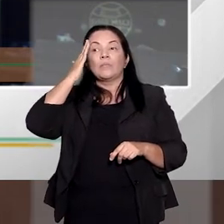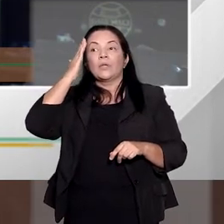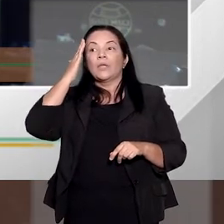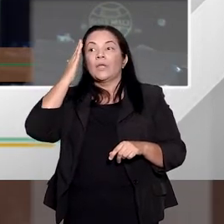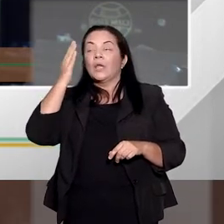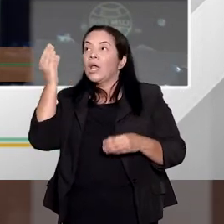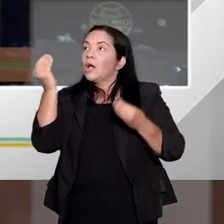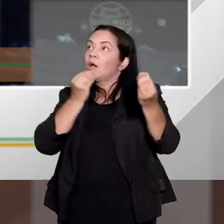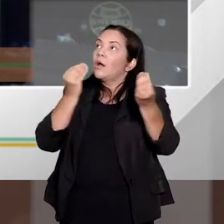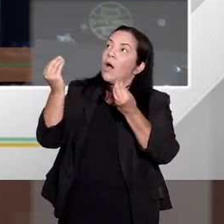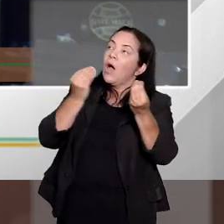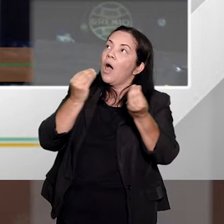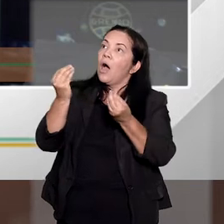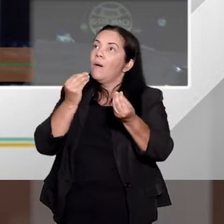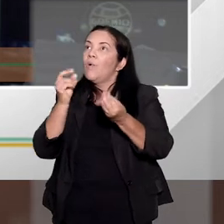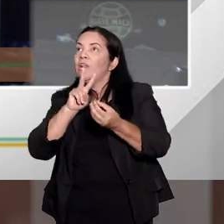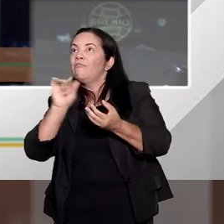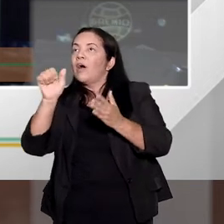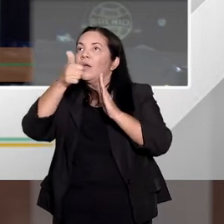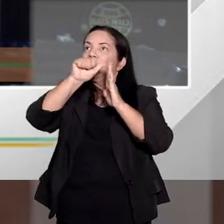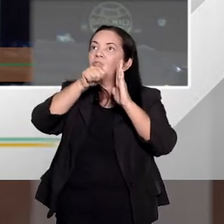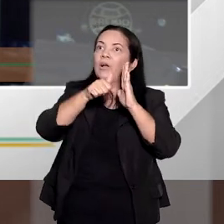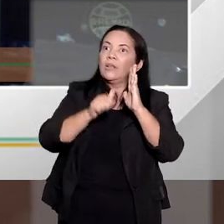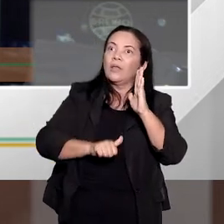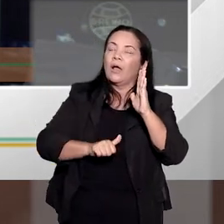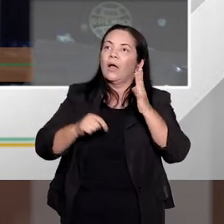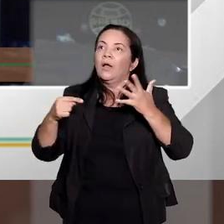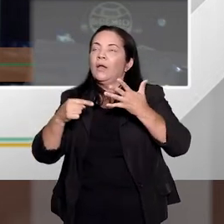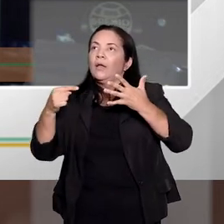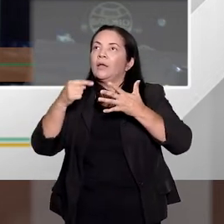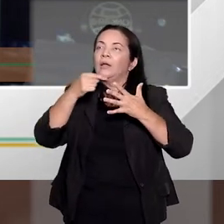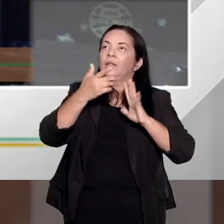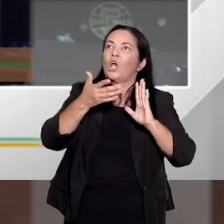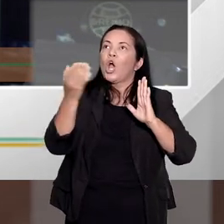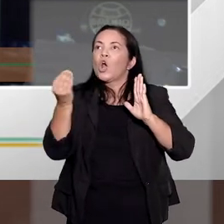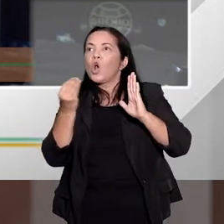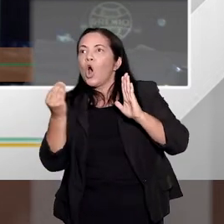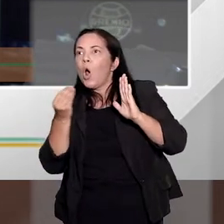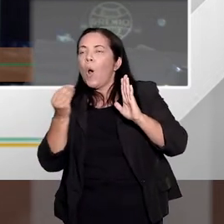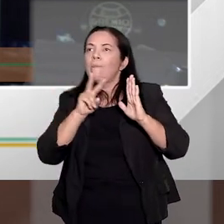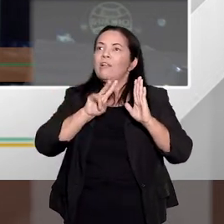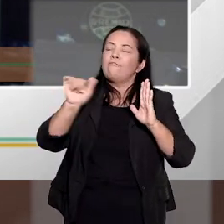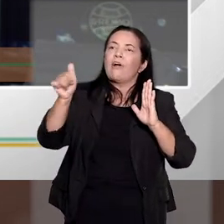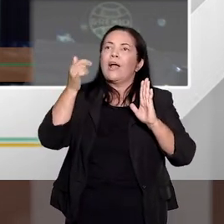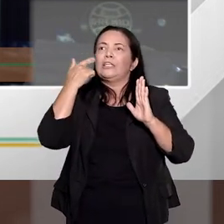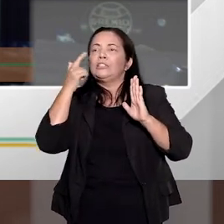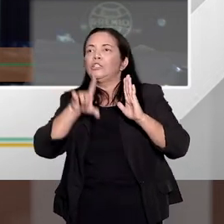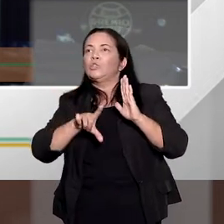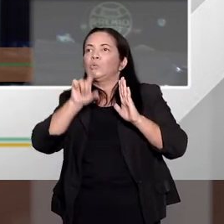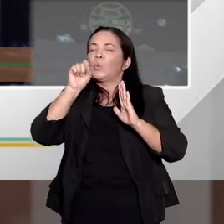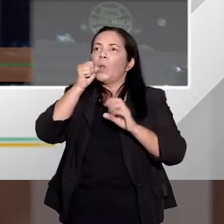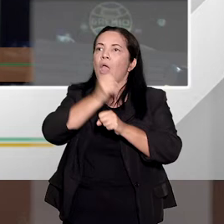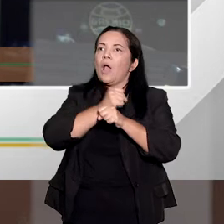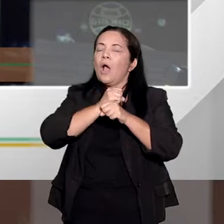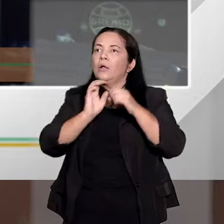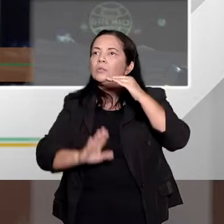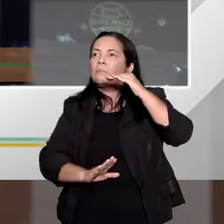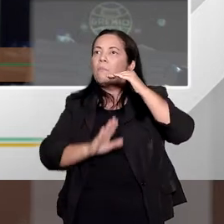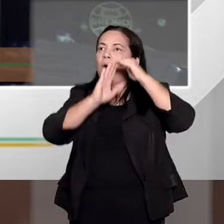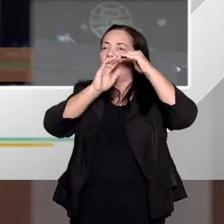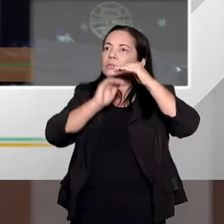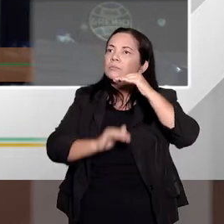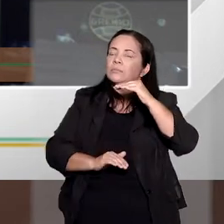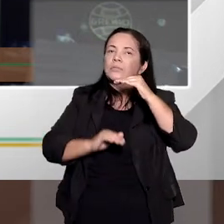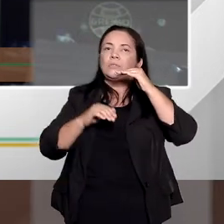juiz para ele elevar a pena base acima do mínimo ou até mesmo fixar a fração de